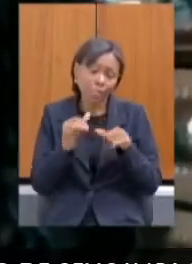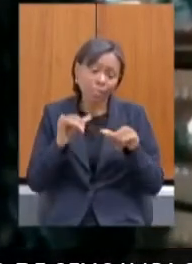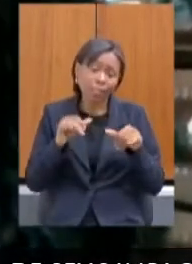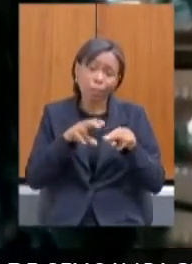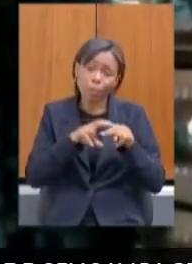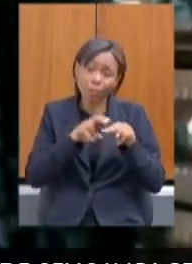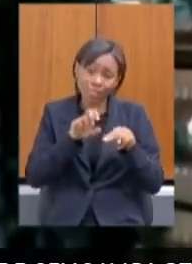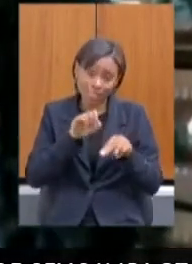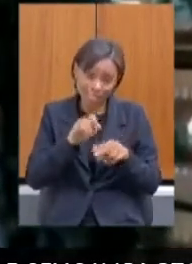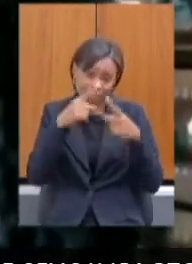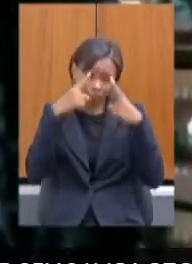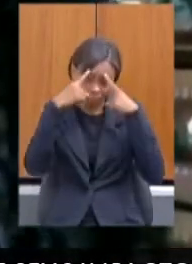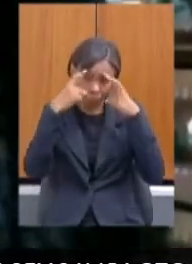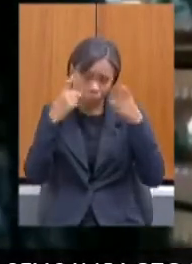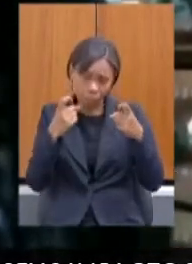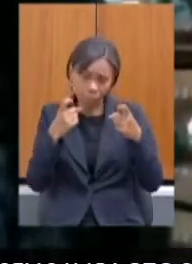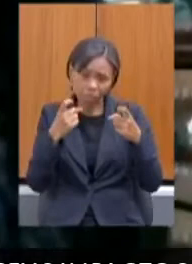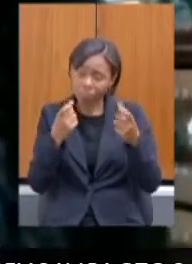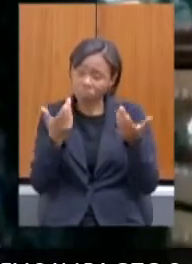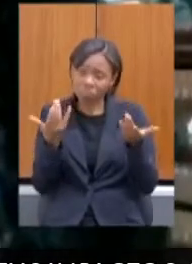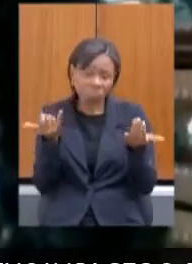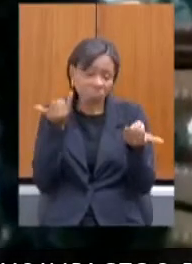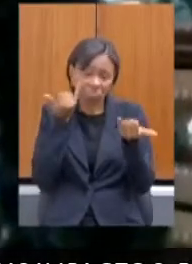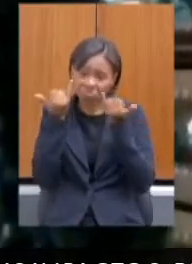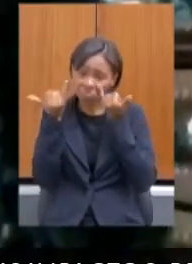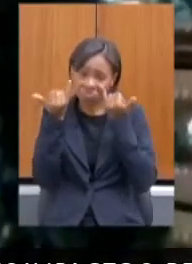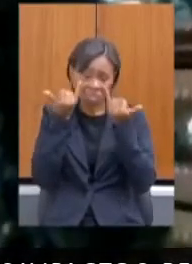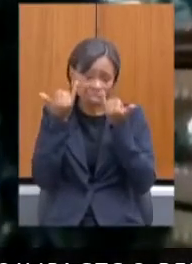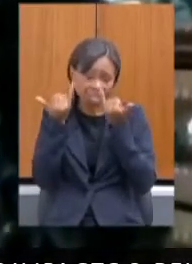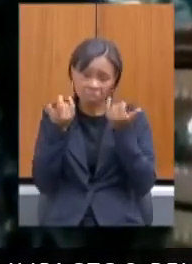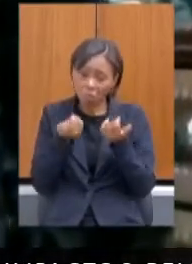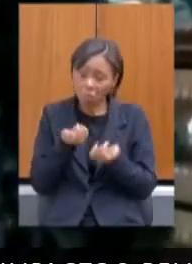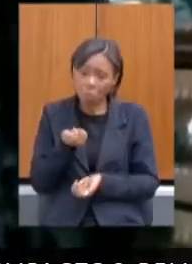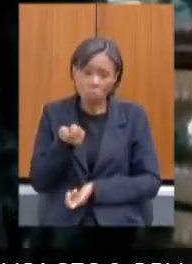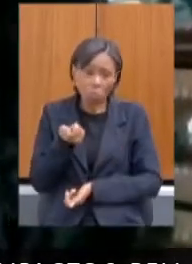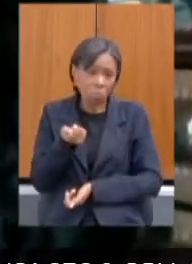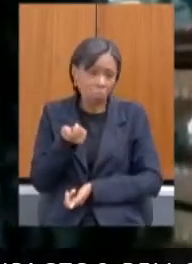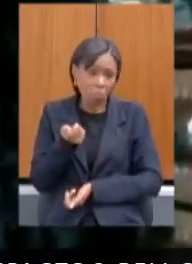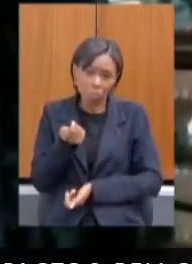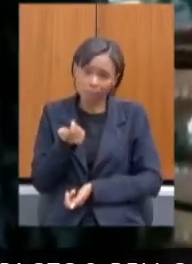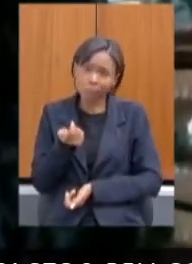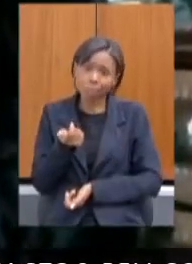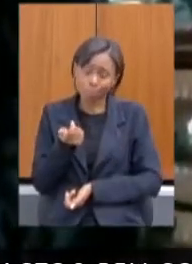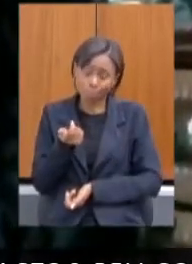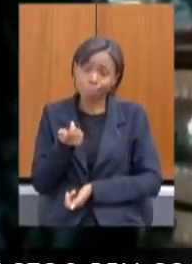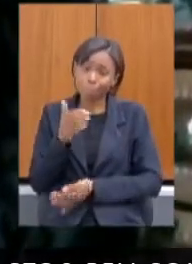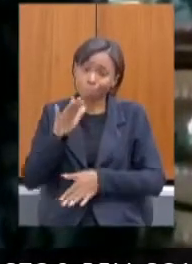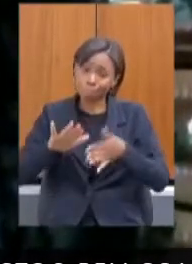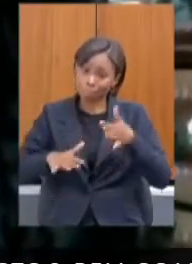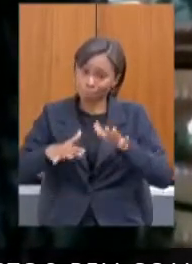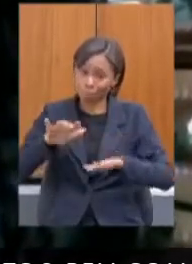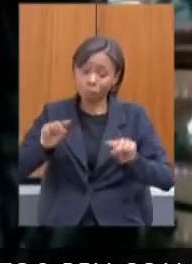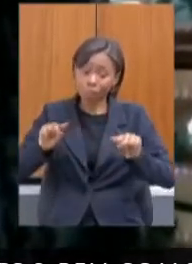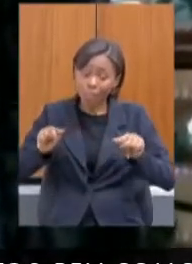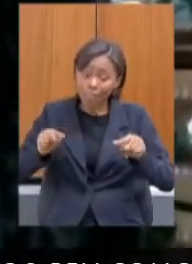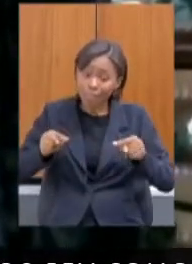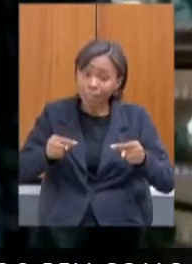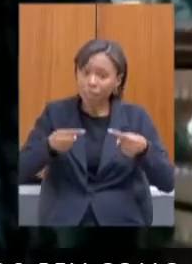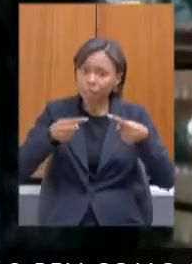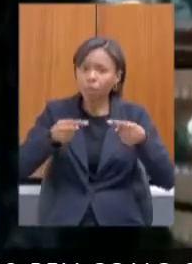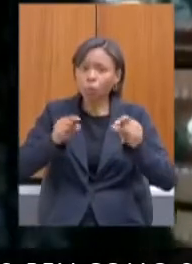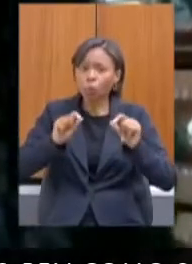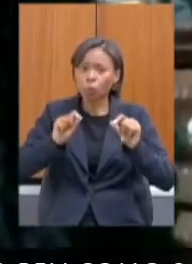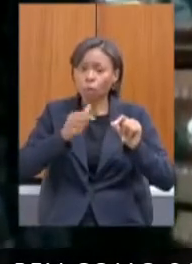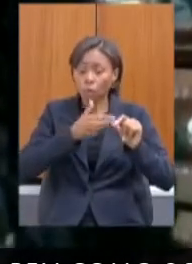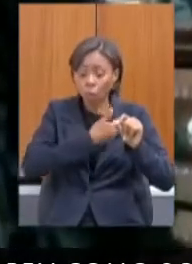tem chegado pouco na periferia. Talvez o grande desafio é o governo talvez usar os canais